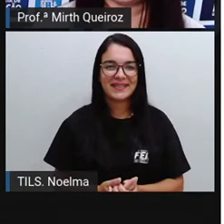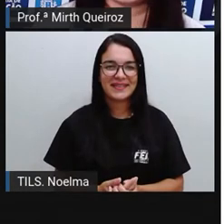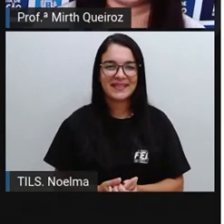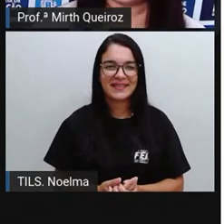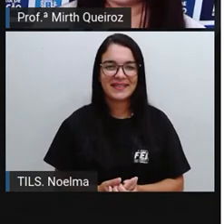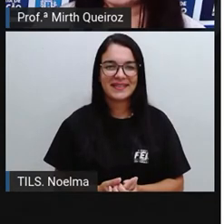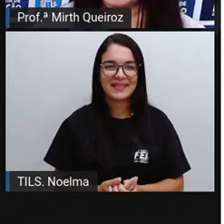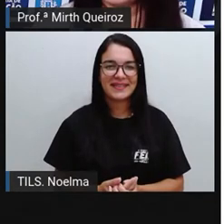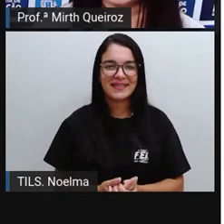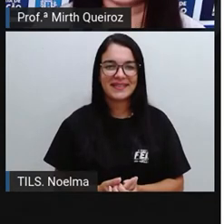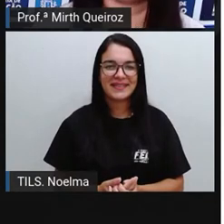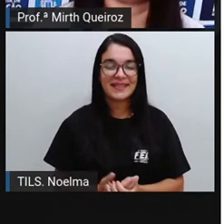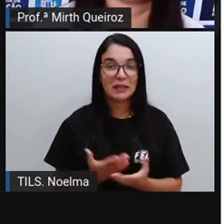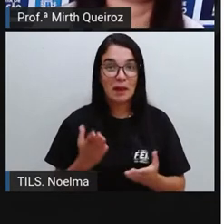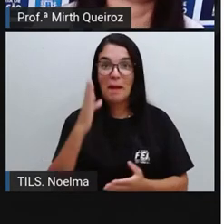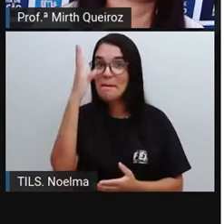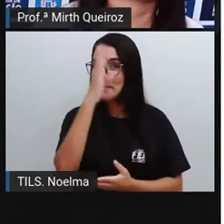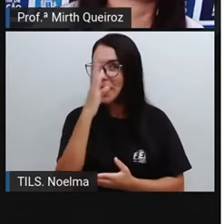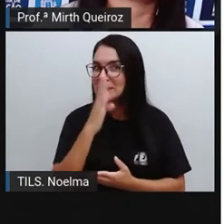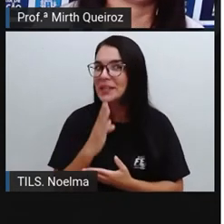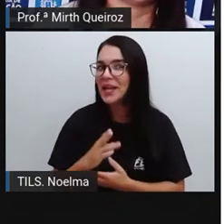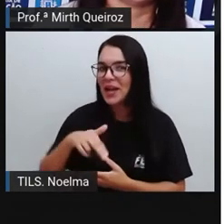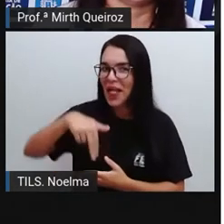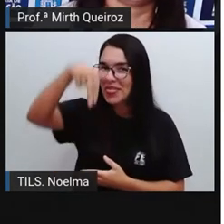brasileiro, né? Brasileiro e nordestino.